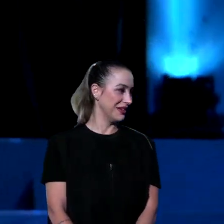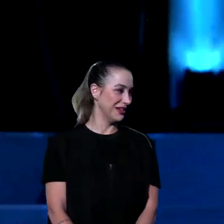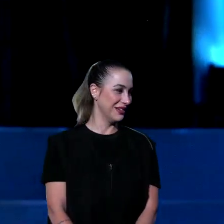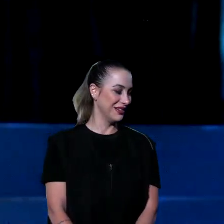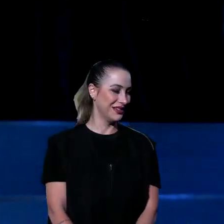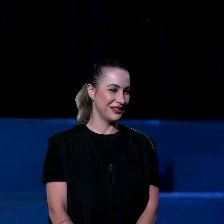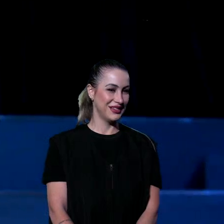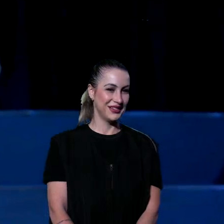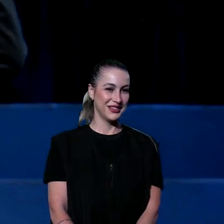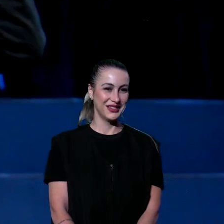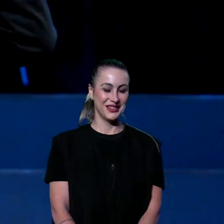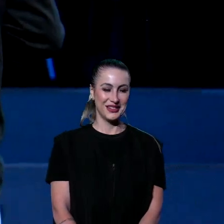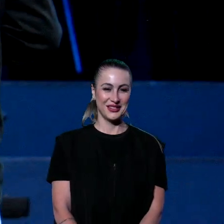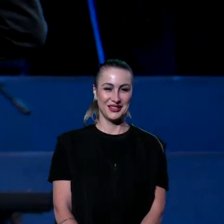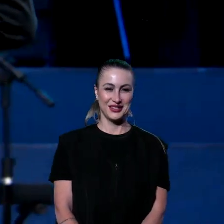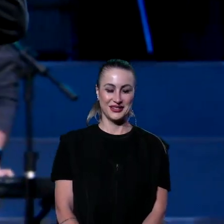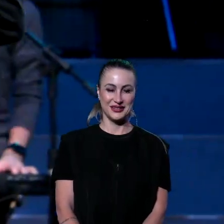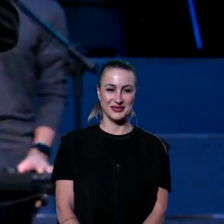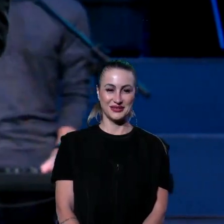Amém.